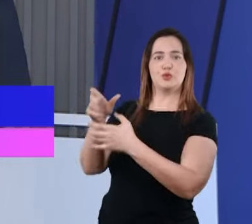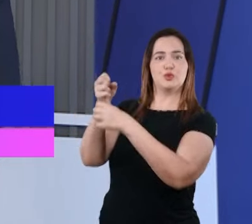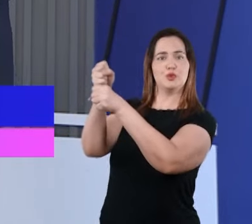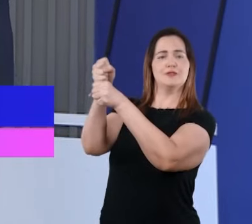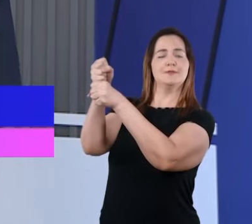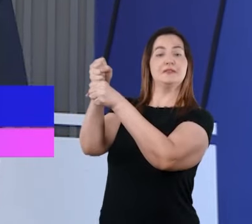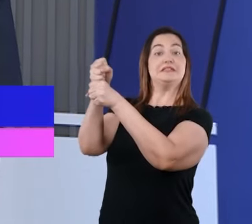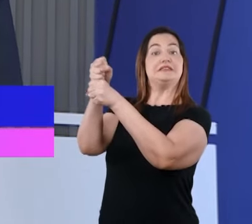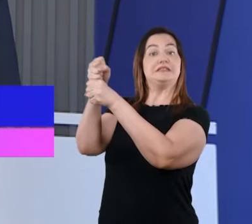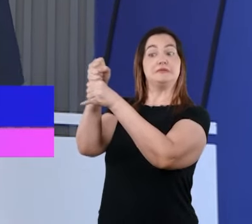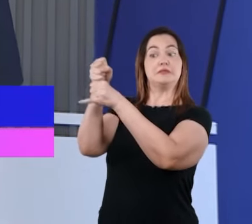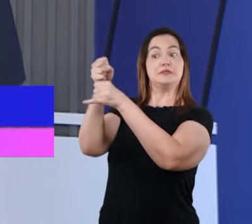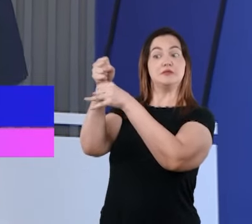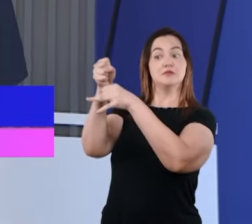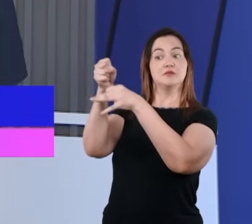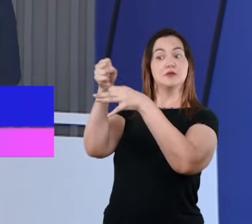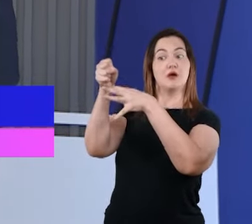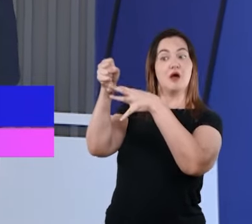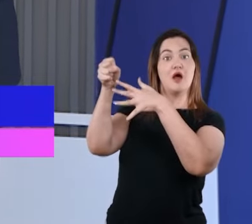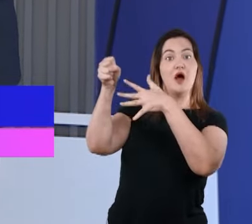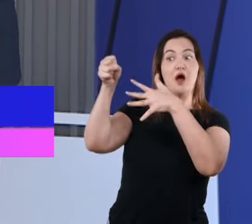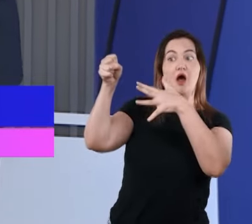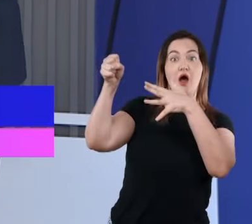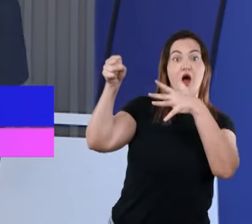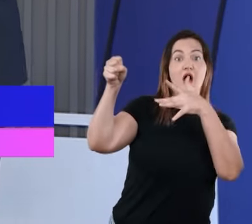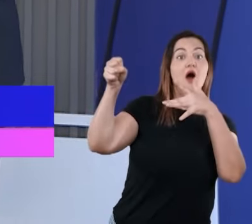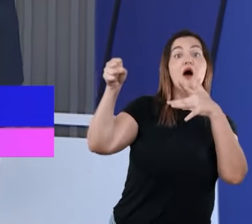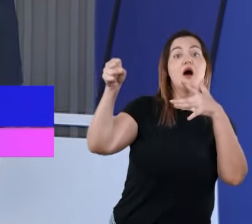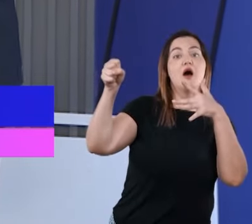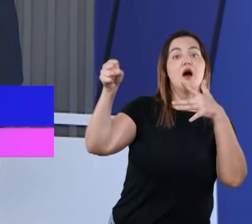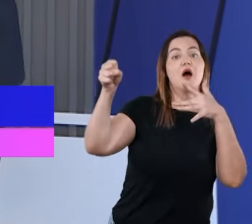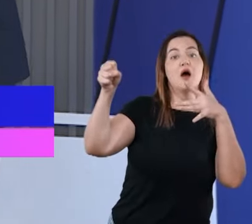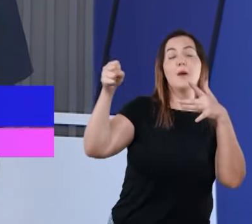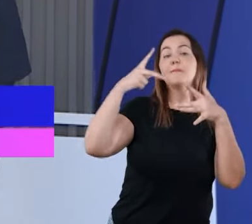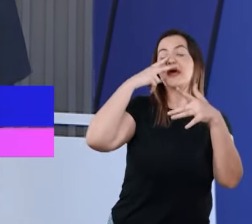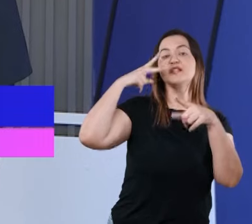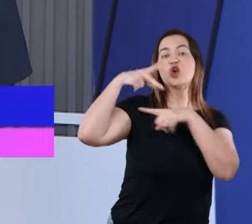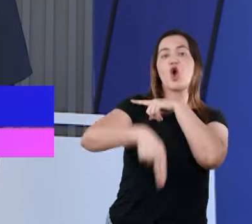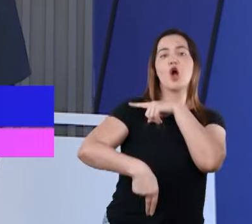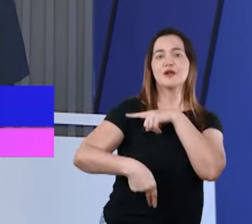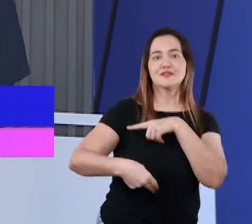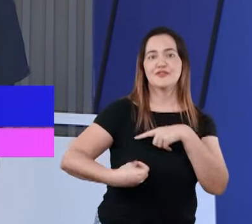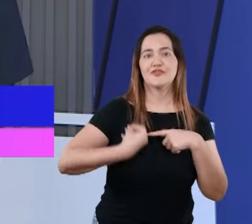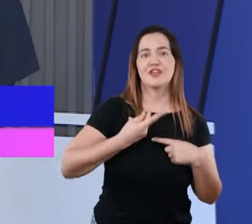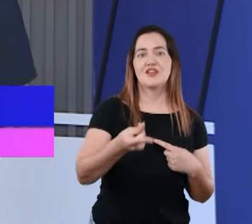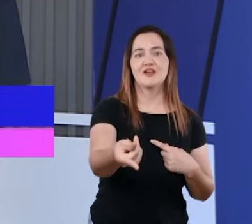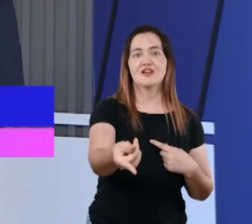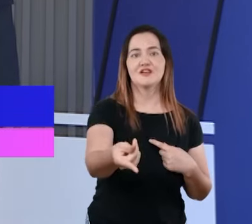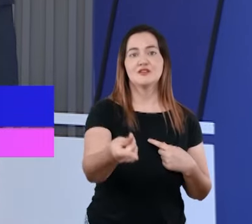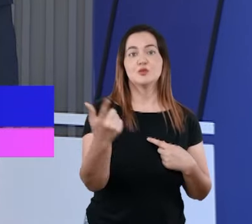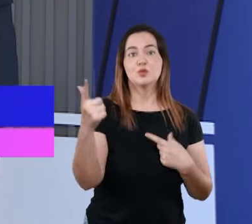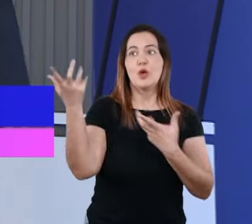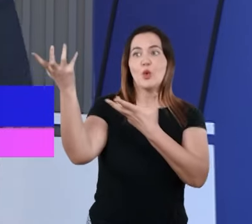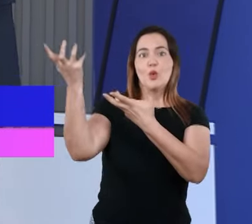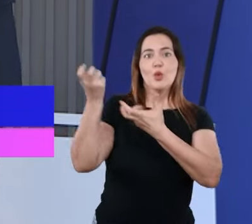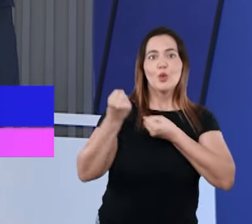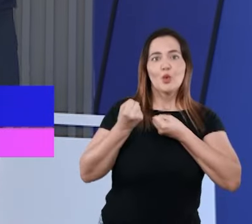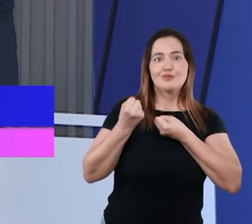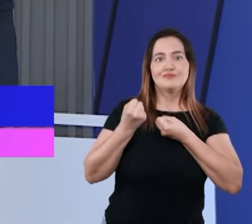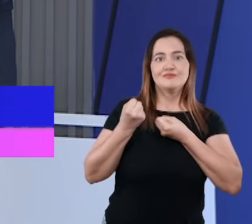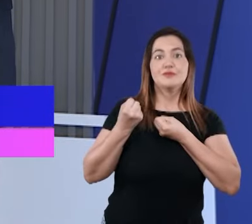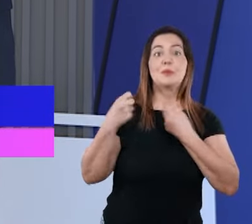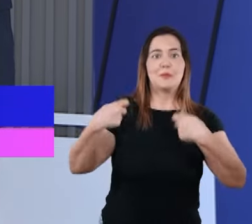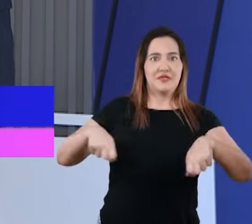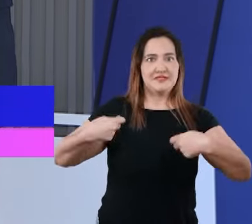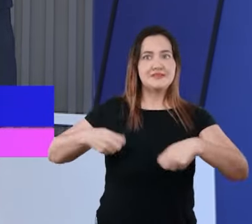E a fonte da vida é que permite que eu vive eternamente. Se eu não tenho mais essa conexão, não recebo